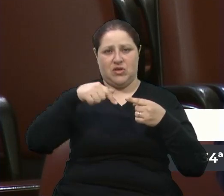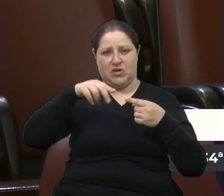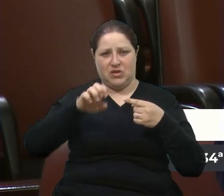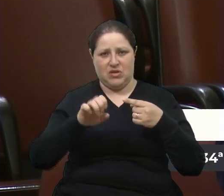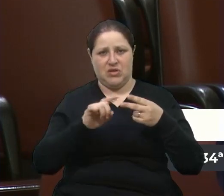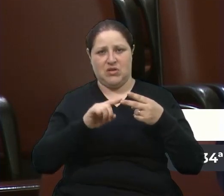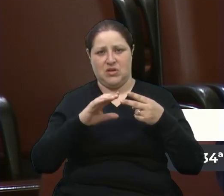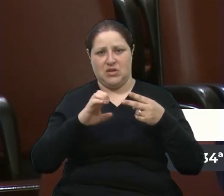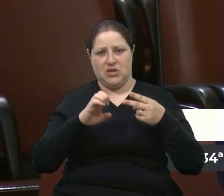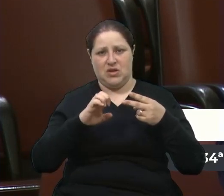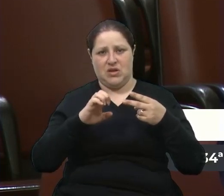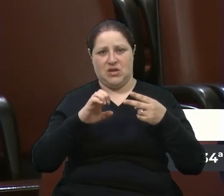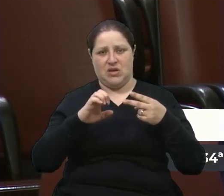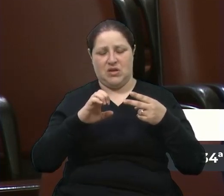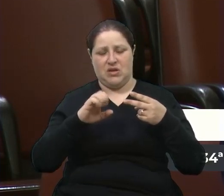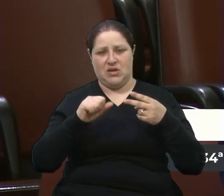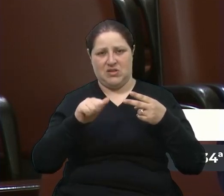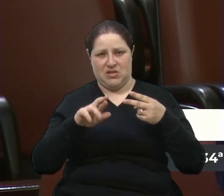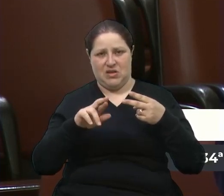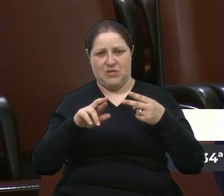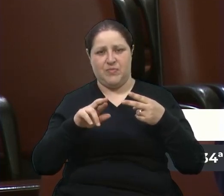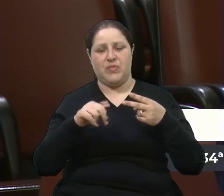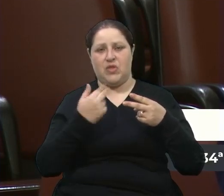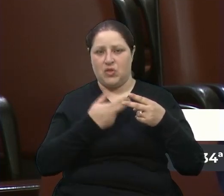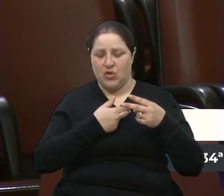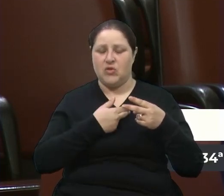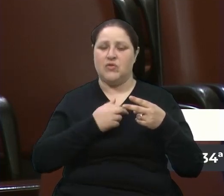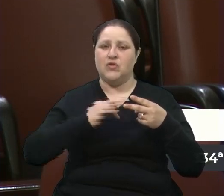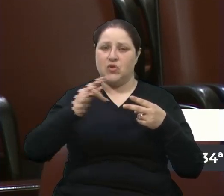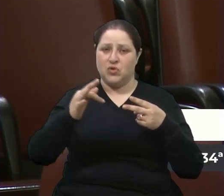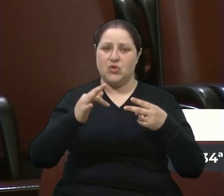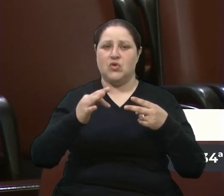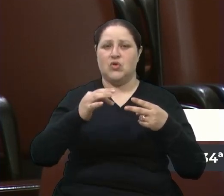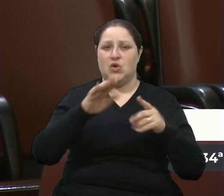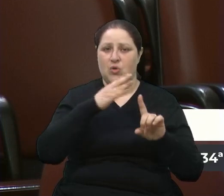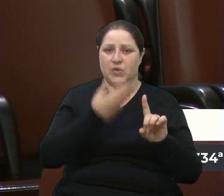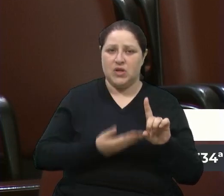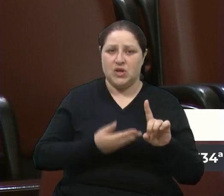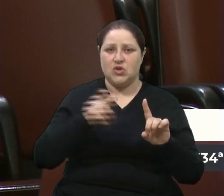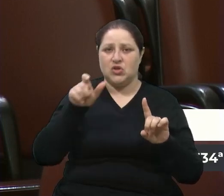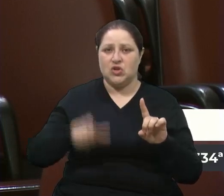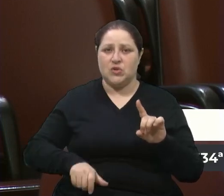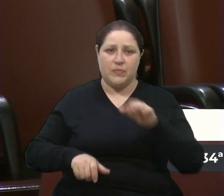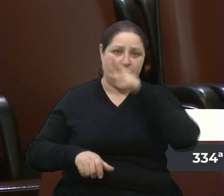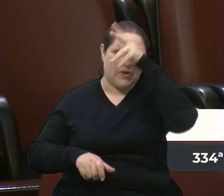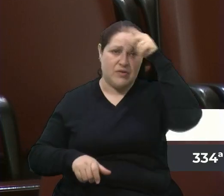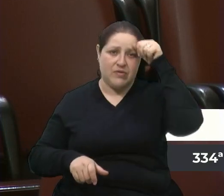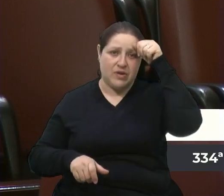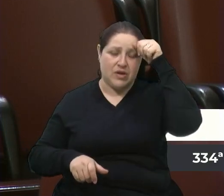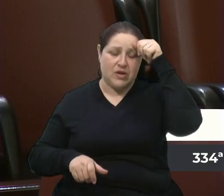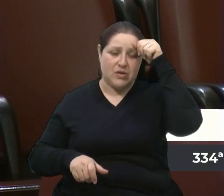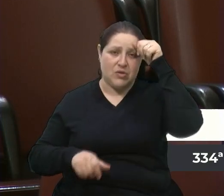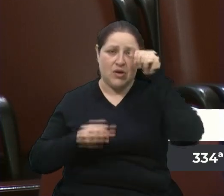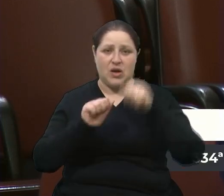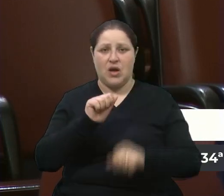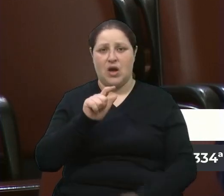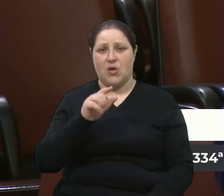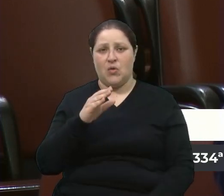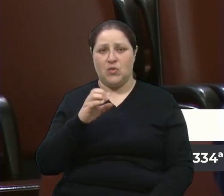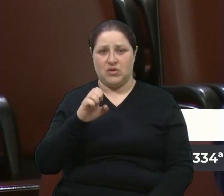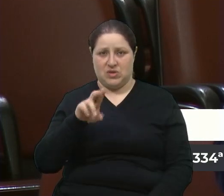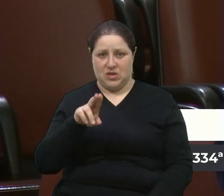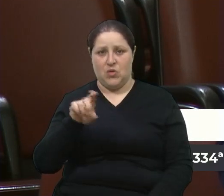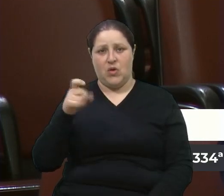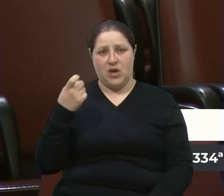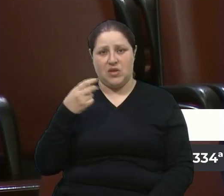que nós estamos homenageando, num futuro breve ainda este ano, o prefeito Alceu Barbosa Velho. Foi